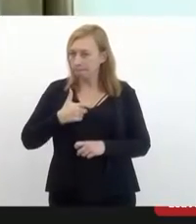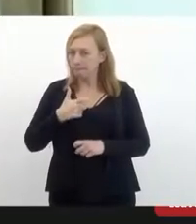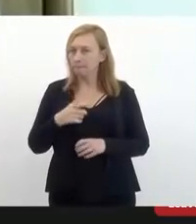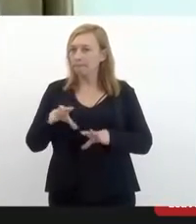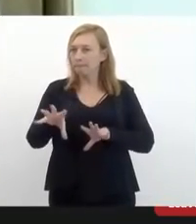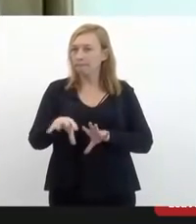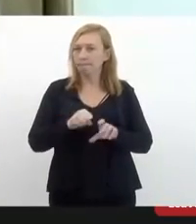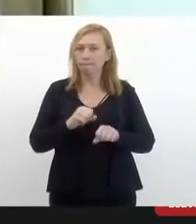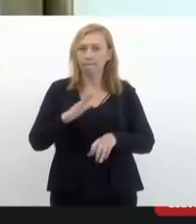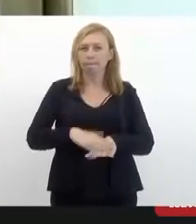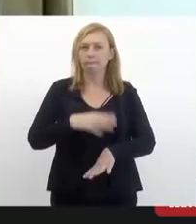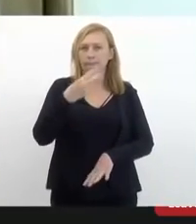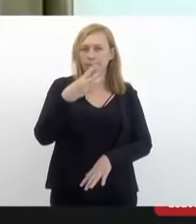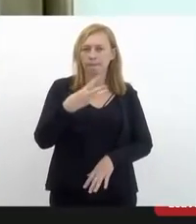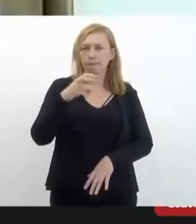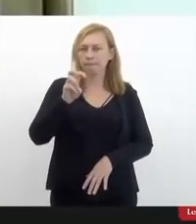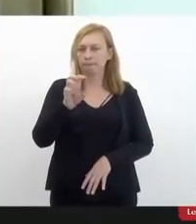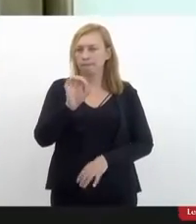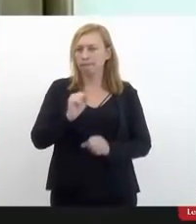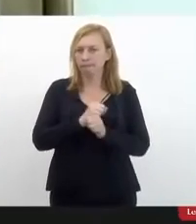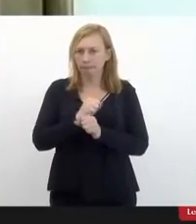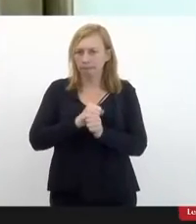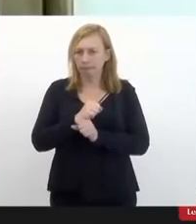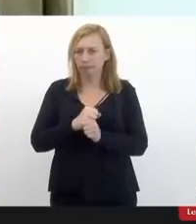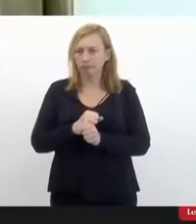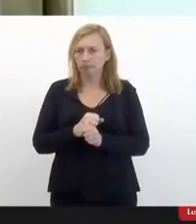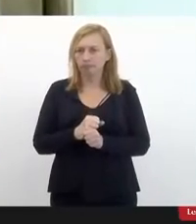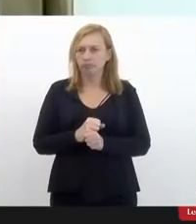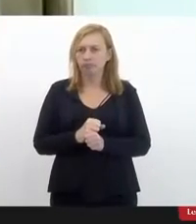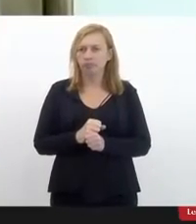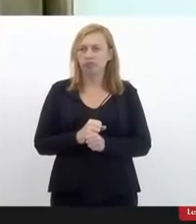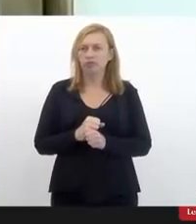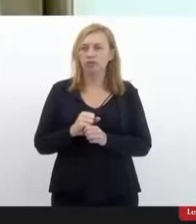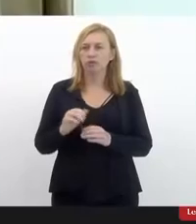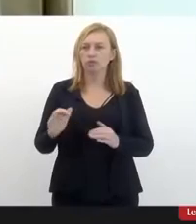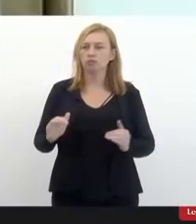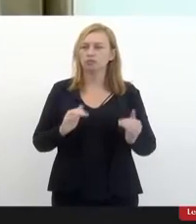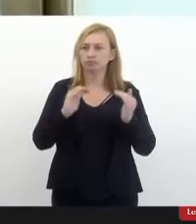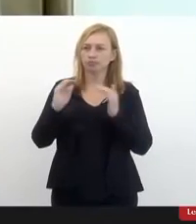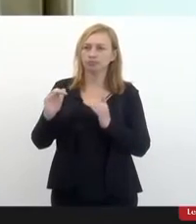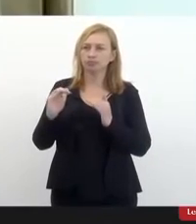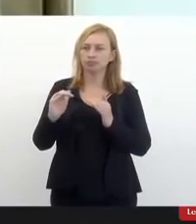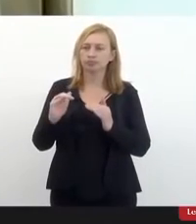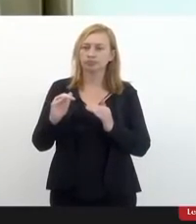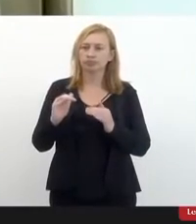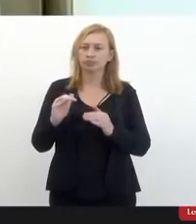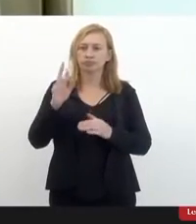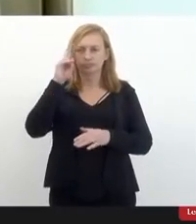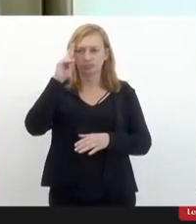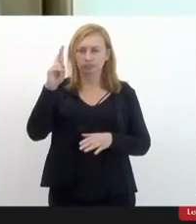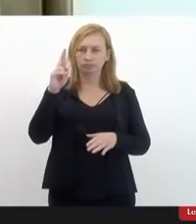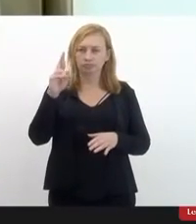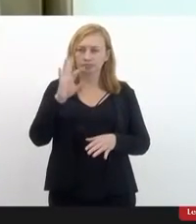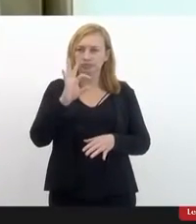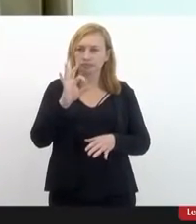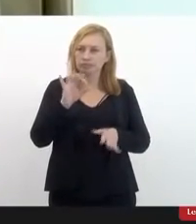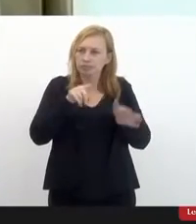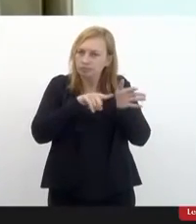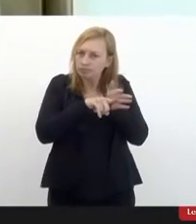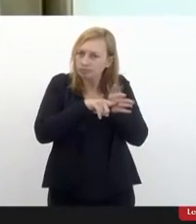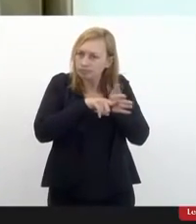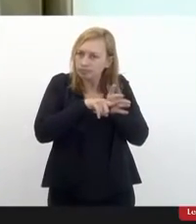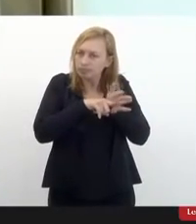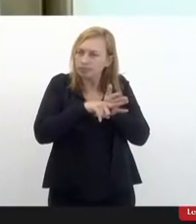formado há mais de 35 anos, eu sou superintendente da Perícia Médica e Saúde Ocupacional,